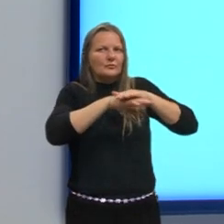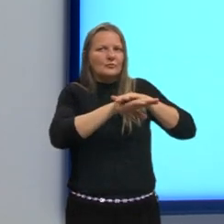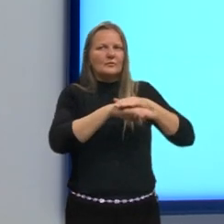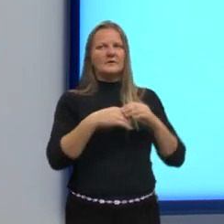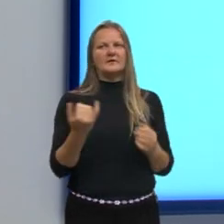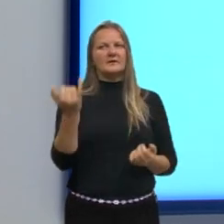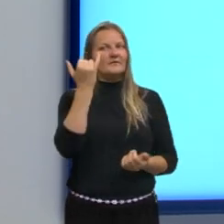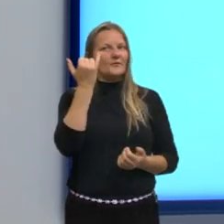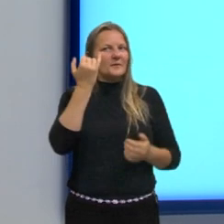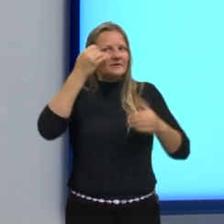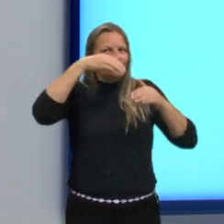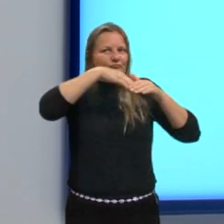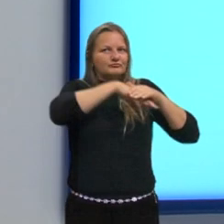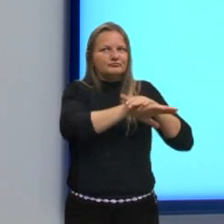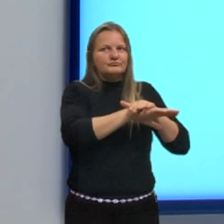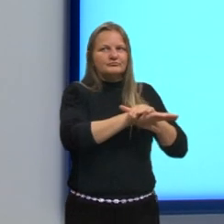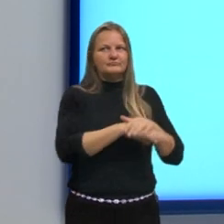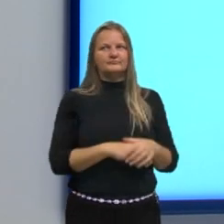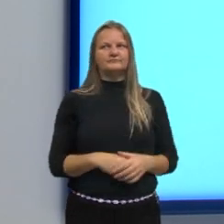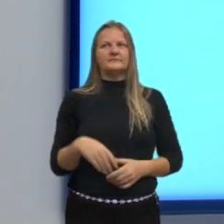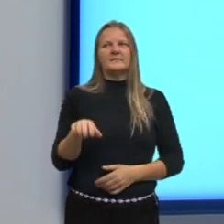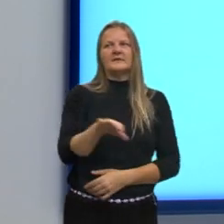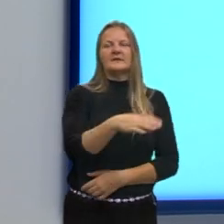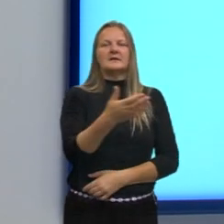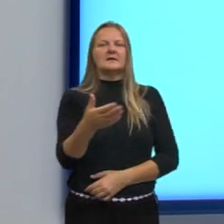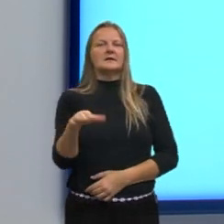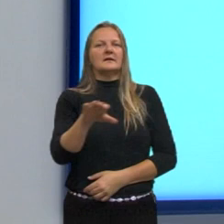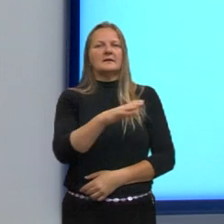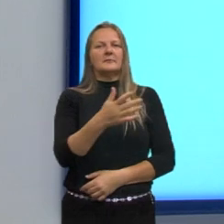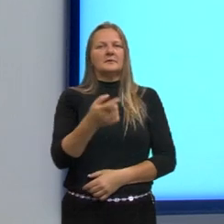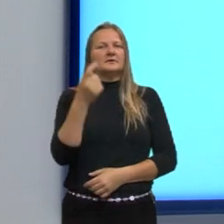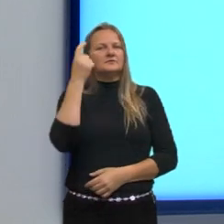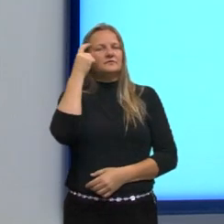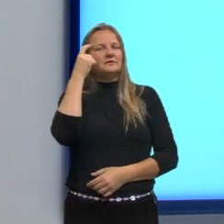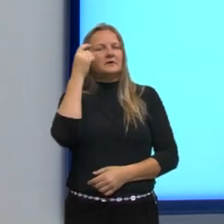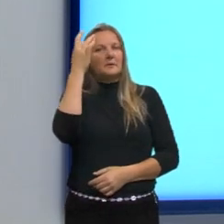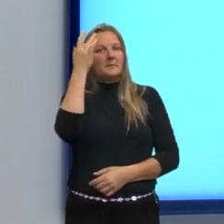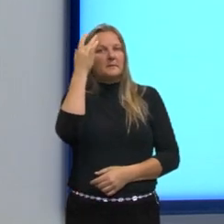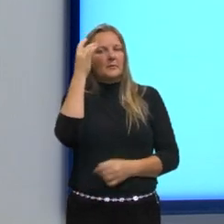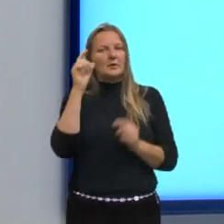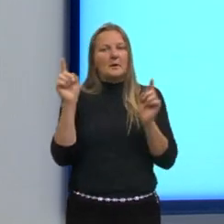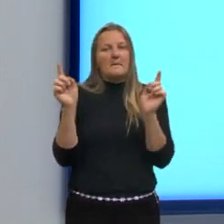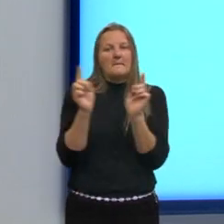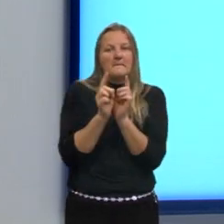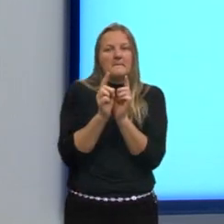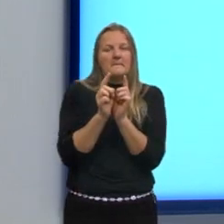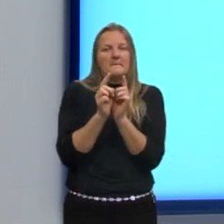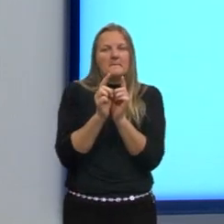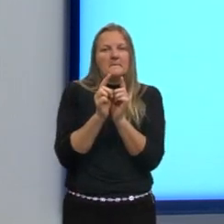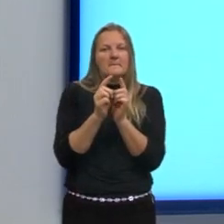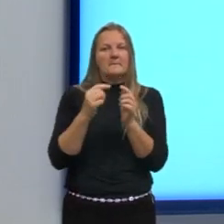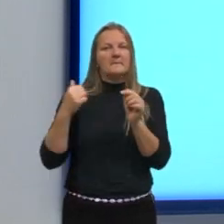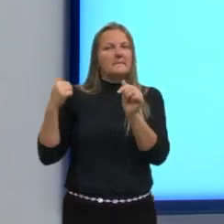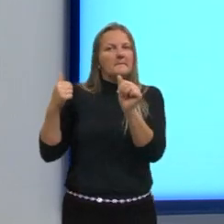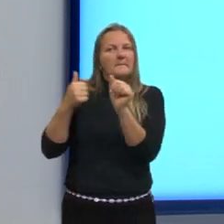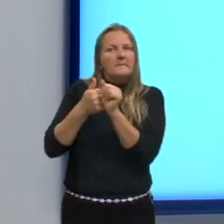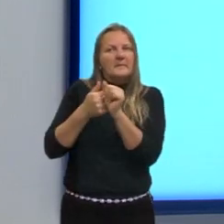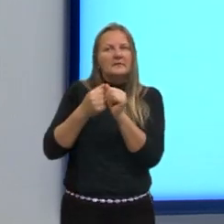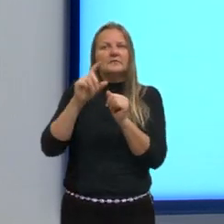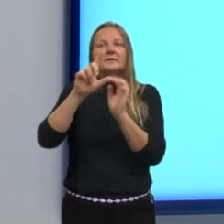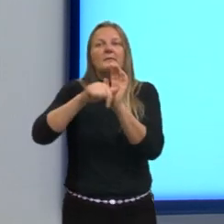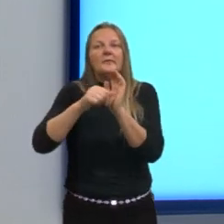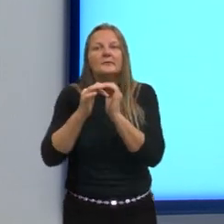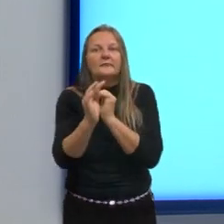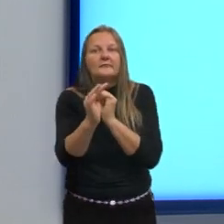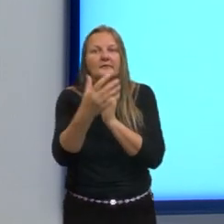Dependendo, então, do tipo de informação, ela fica numa memória a curto prazo, que é aquela memória que logo tu esquece.